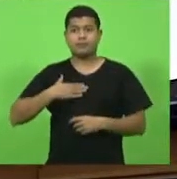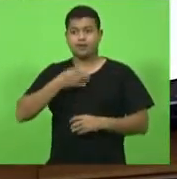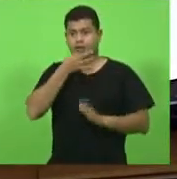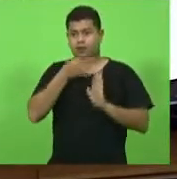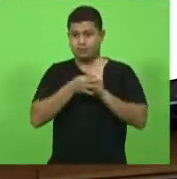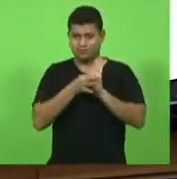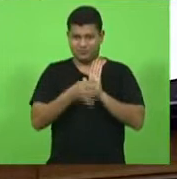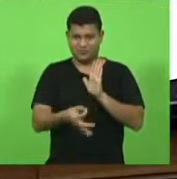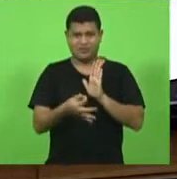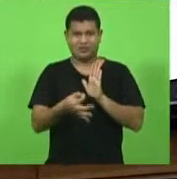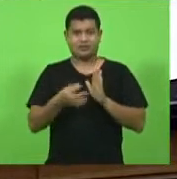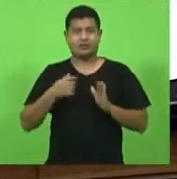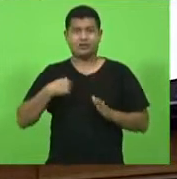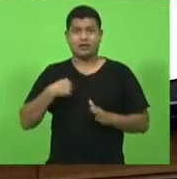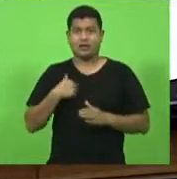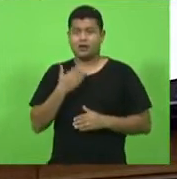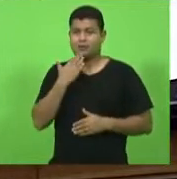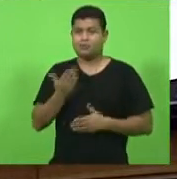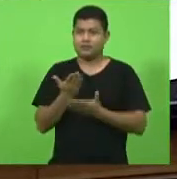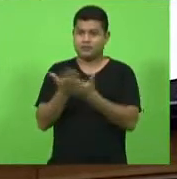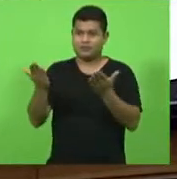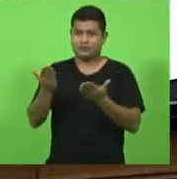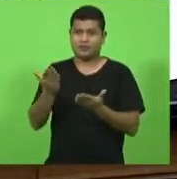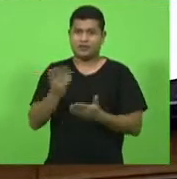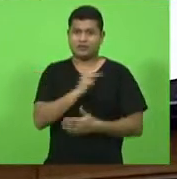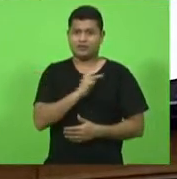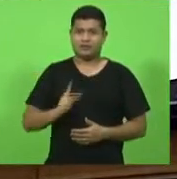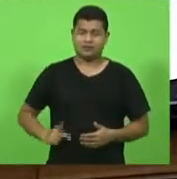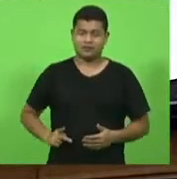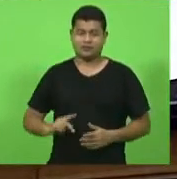a sua generosa contribuição para me dar mais um